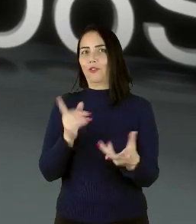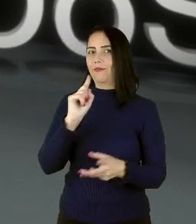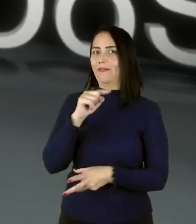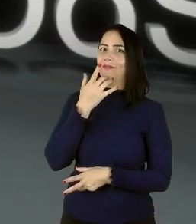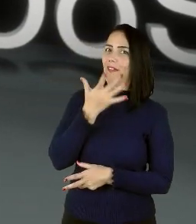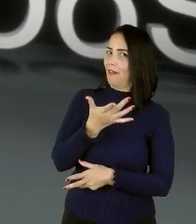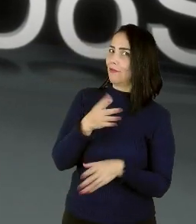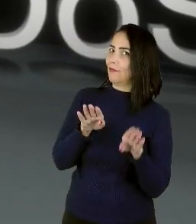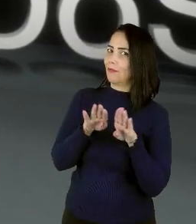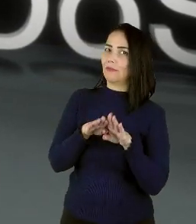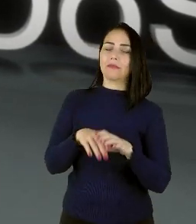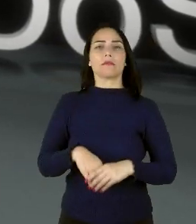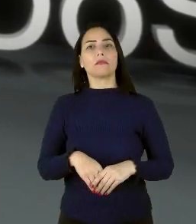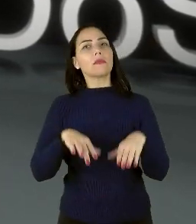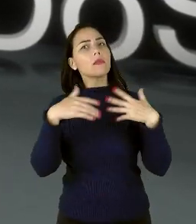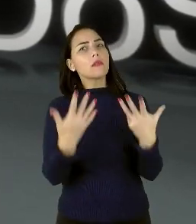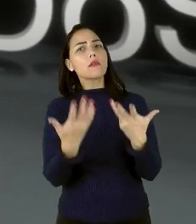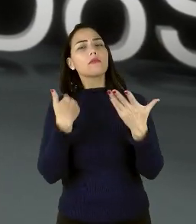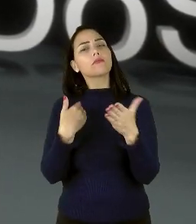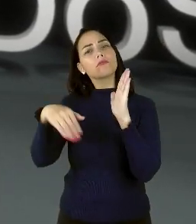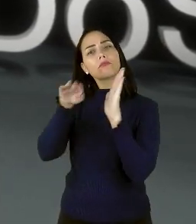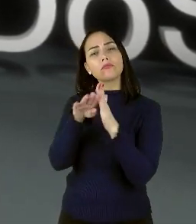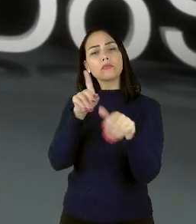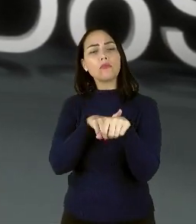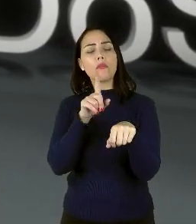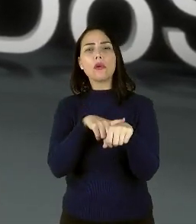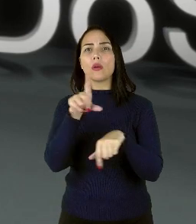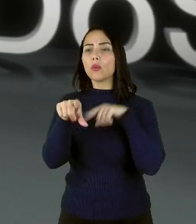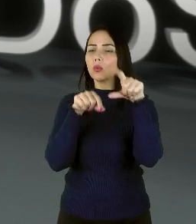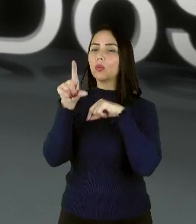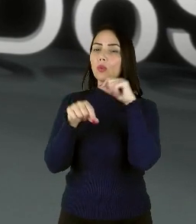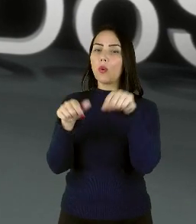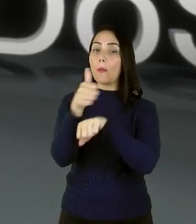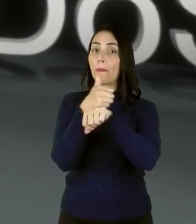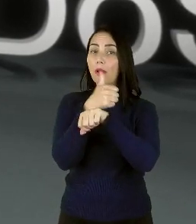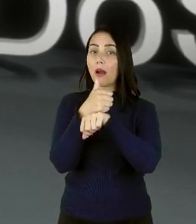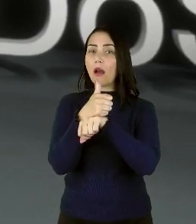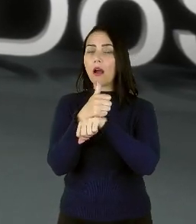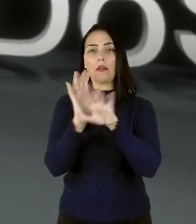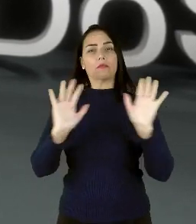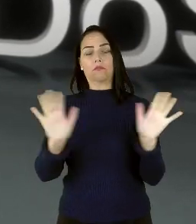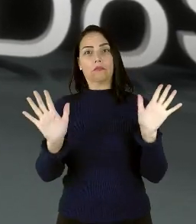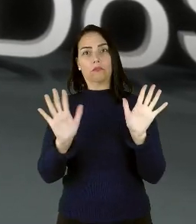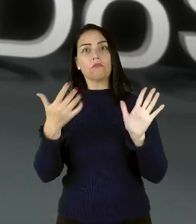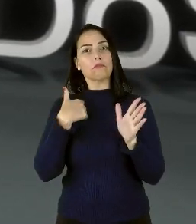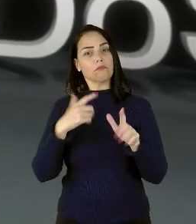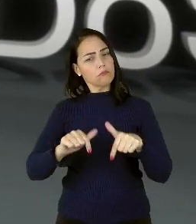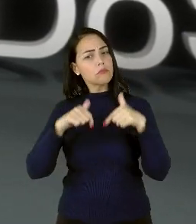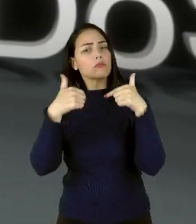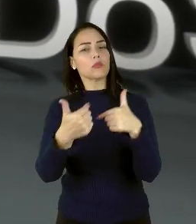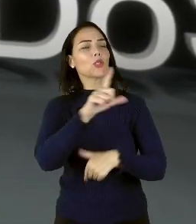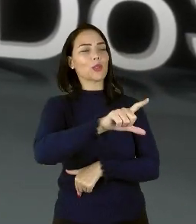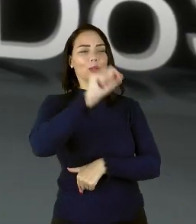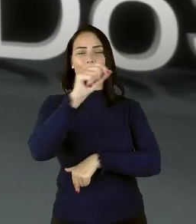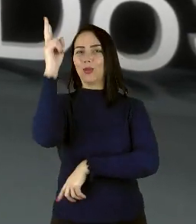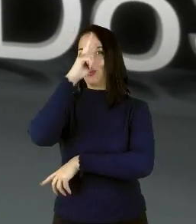fácil. Quando chegou o momento de fazer a escolha profissional, não hesitei. Escolhi história.